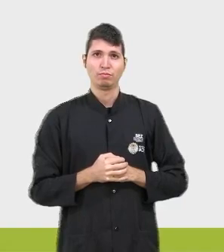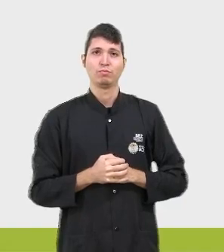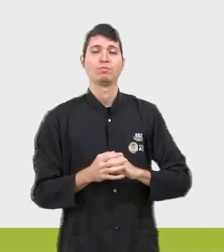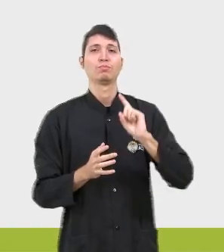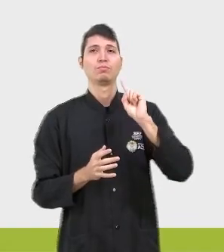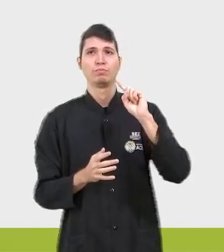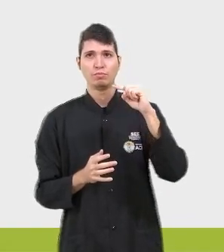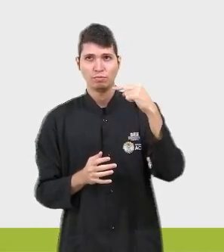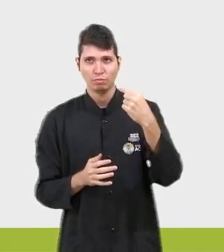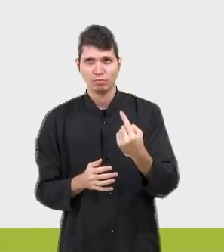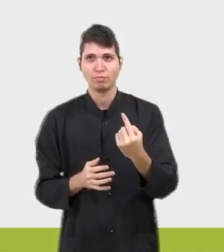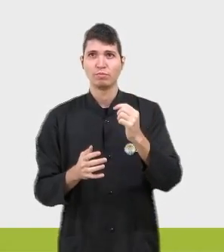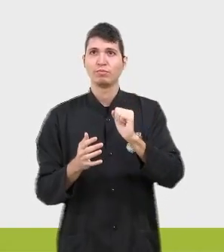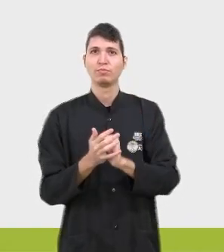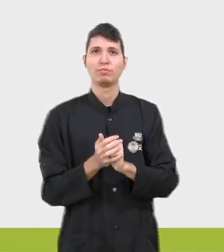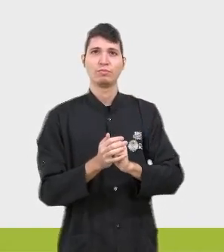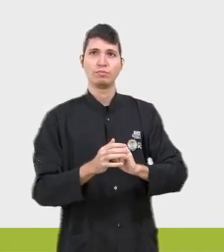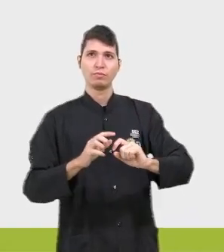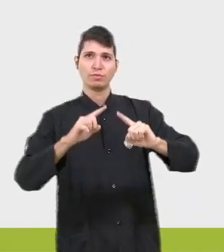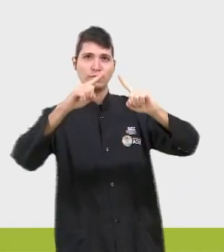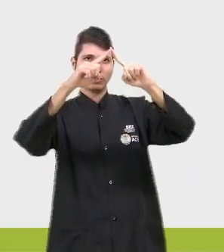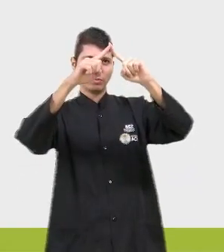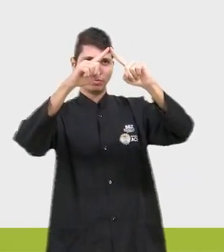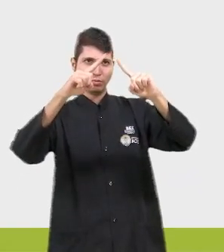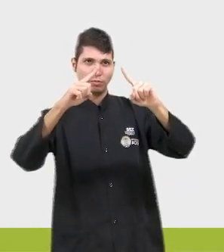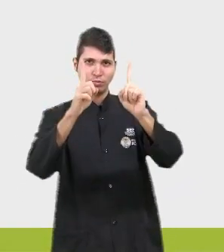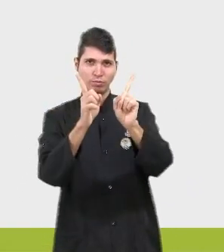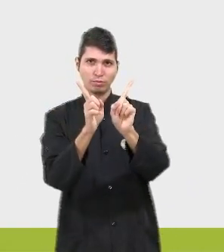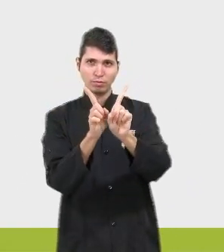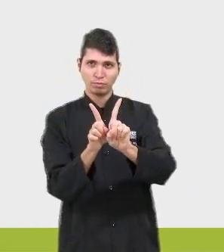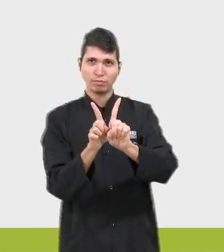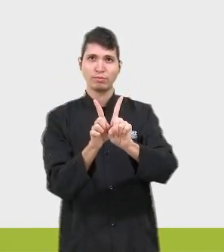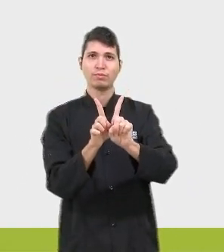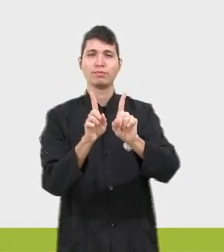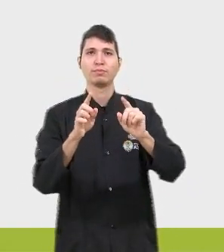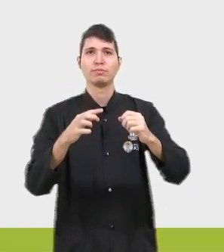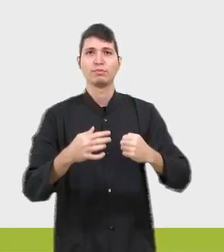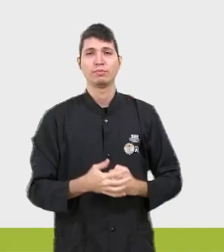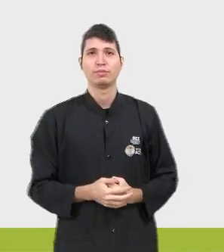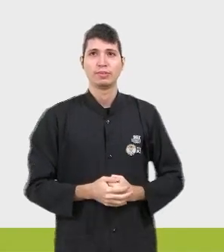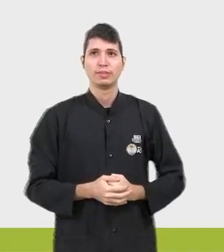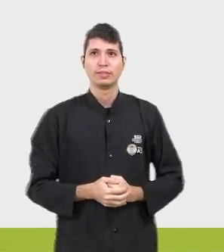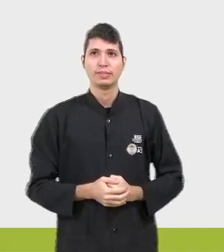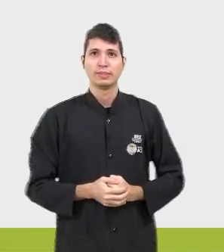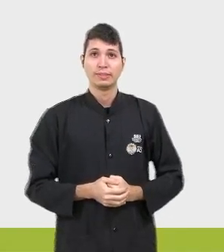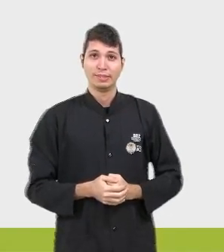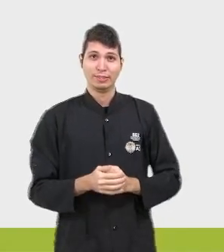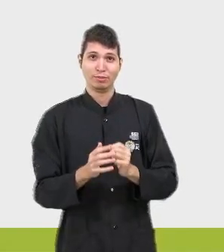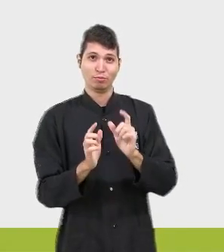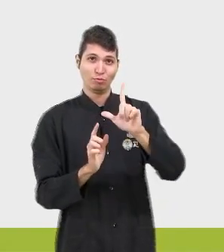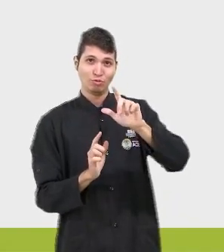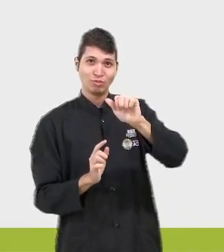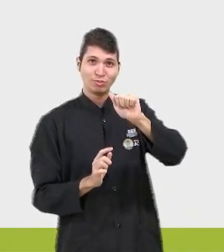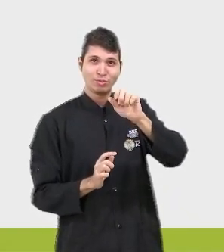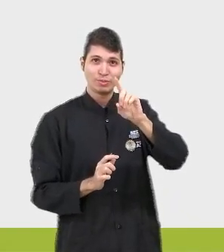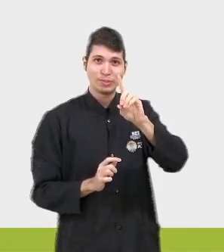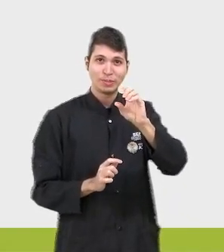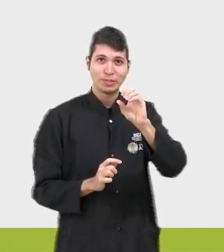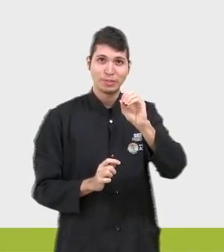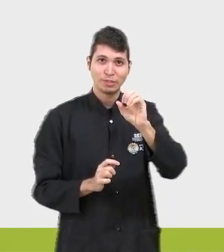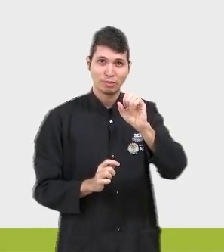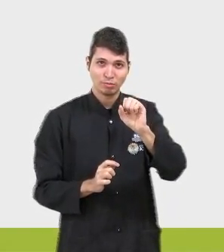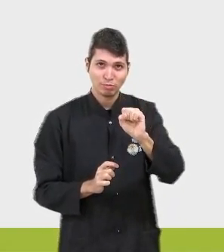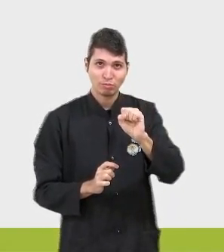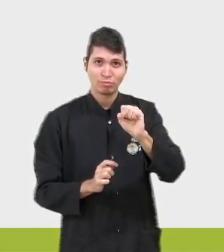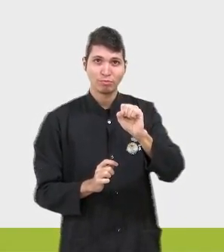Próxima. A gente tem um losango aqui, ó, olha a relação do losango. Ele tem uma dimensão maior, ok? Que a gente vai chamar